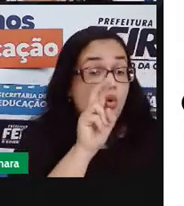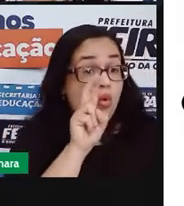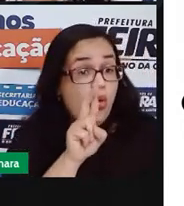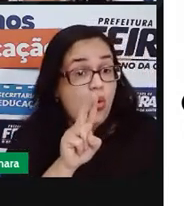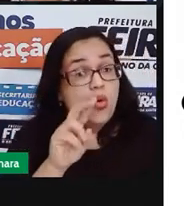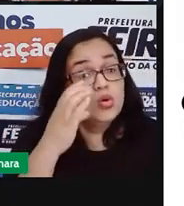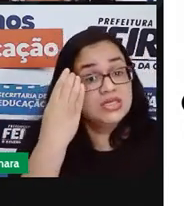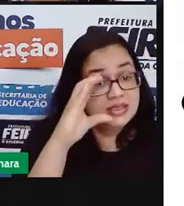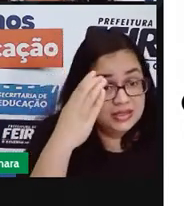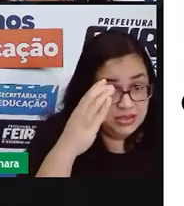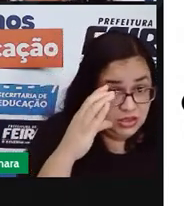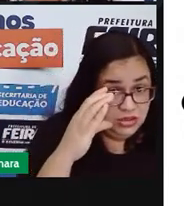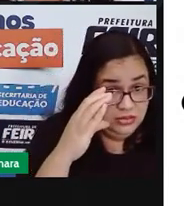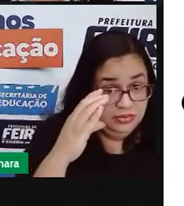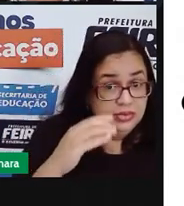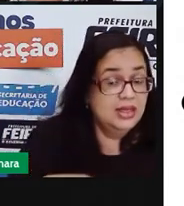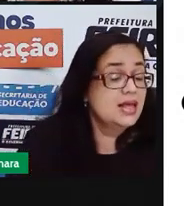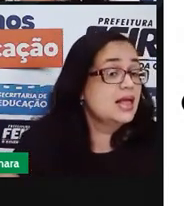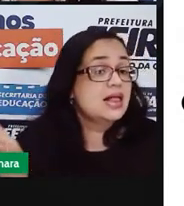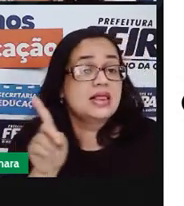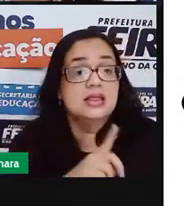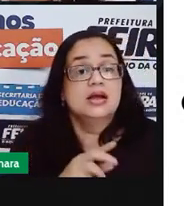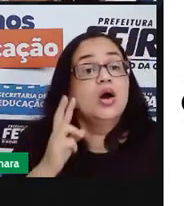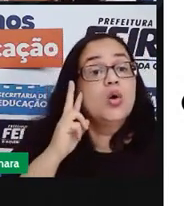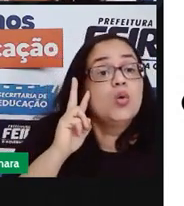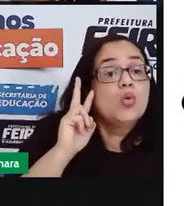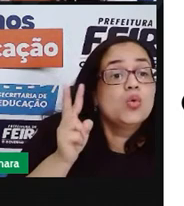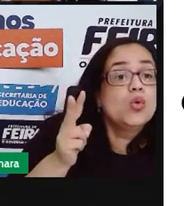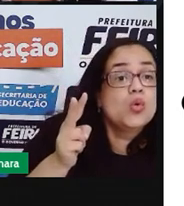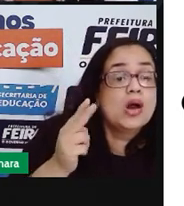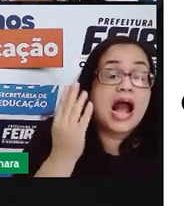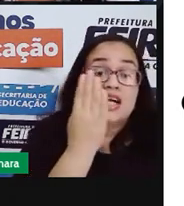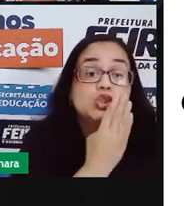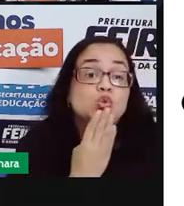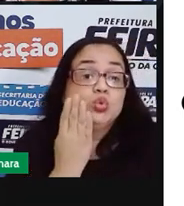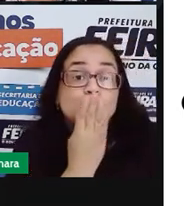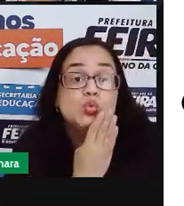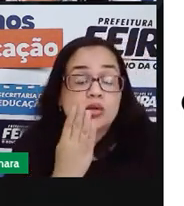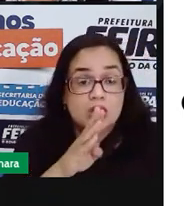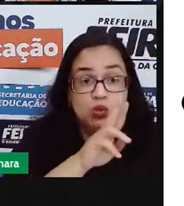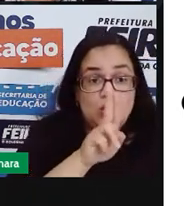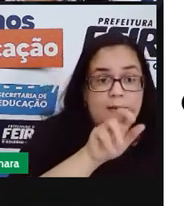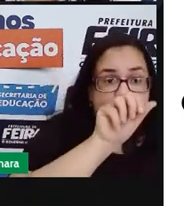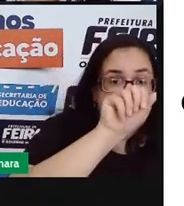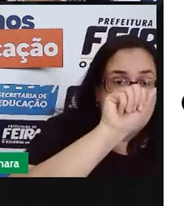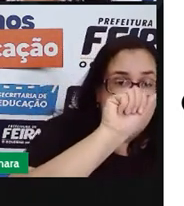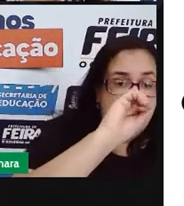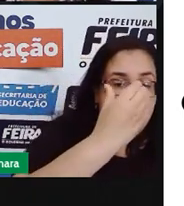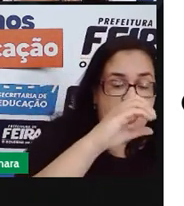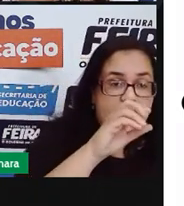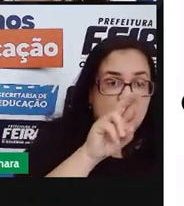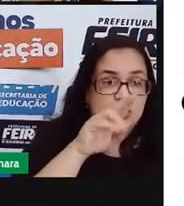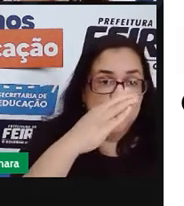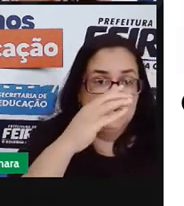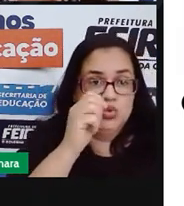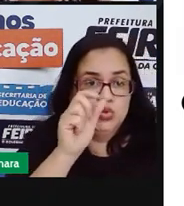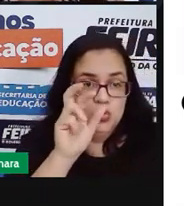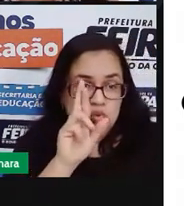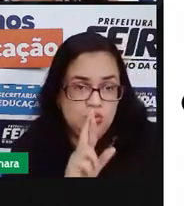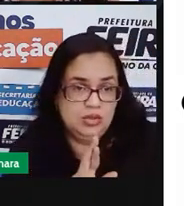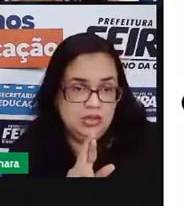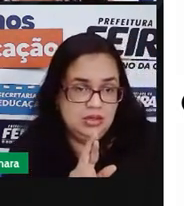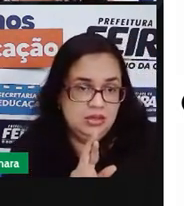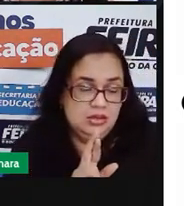ou o C cedilha, como no caso do açúcar. Açúcar não é com dois